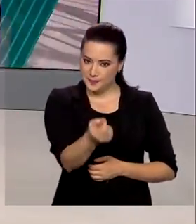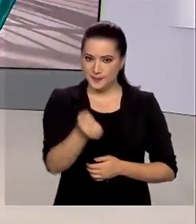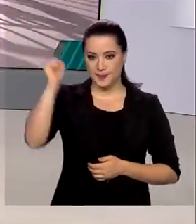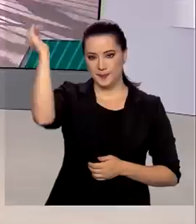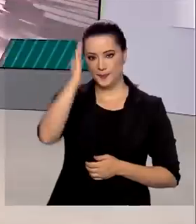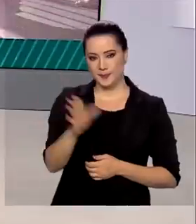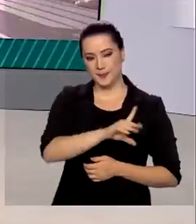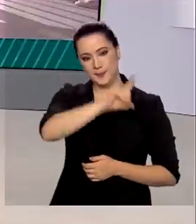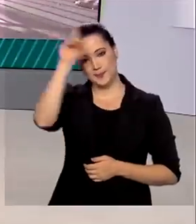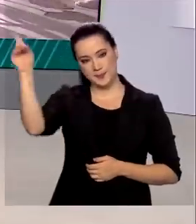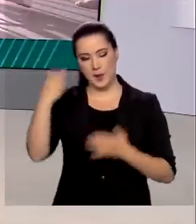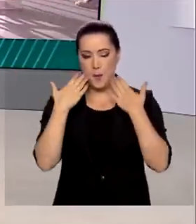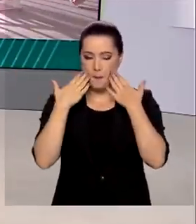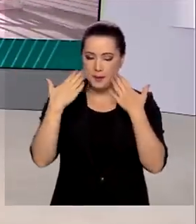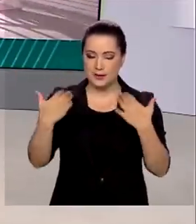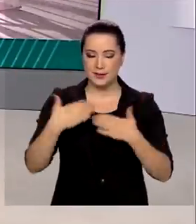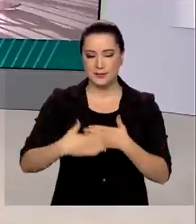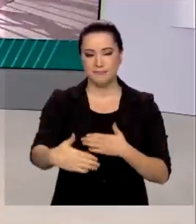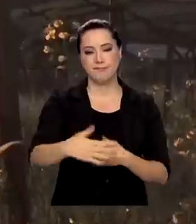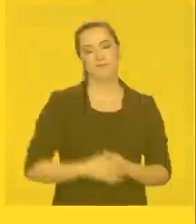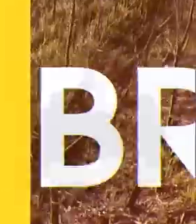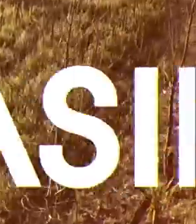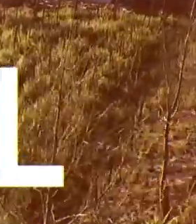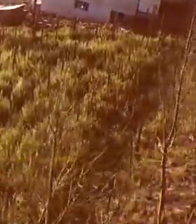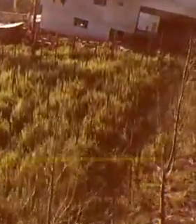O Brasil em Dia já está no ar.